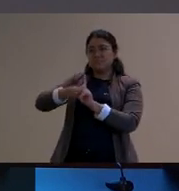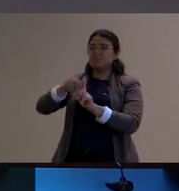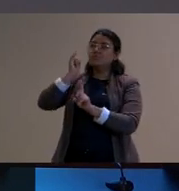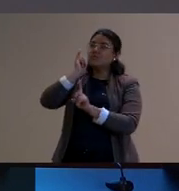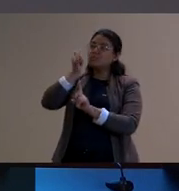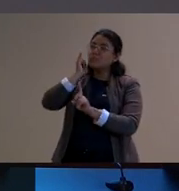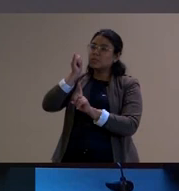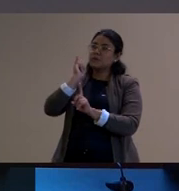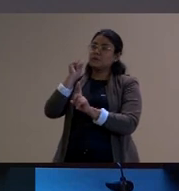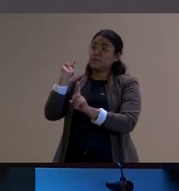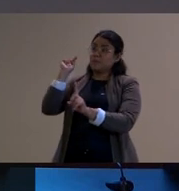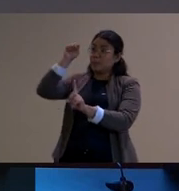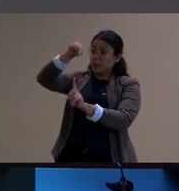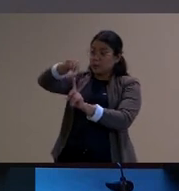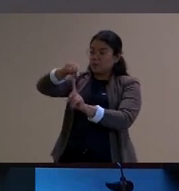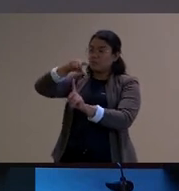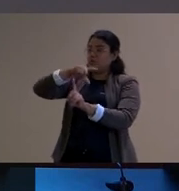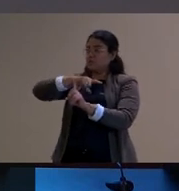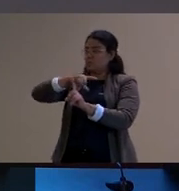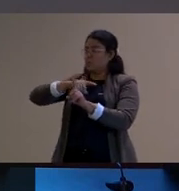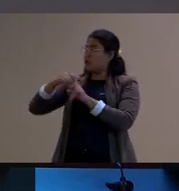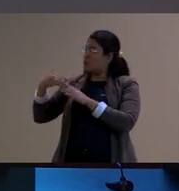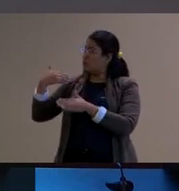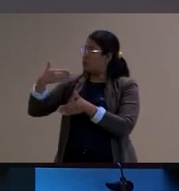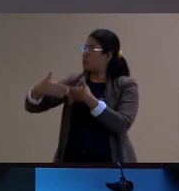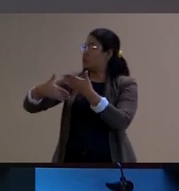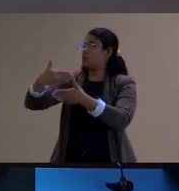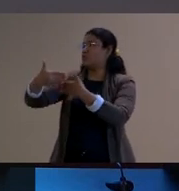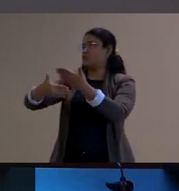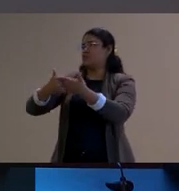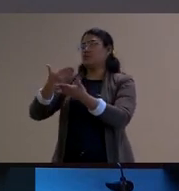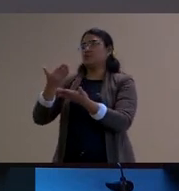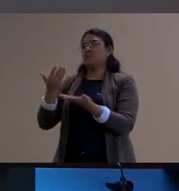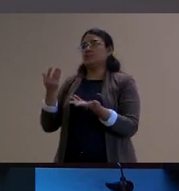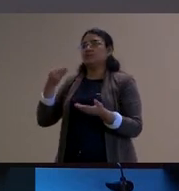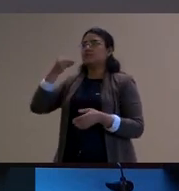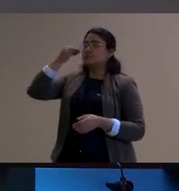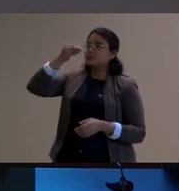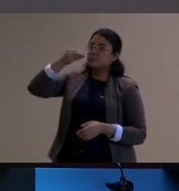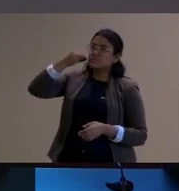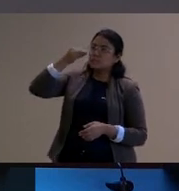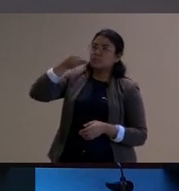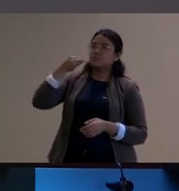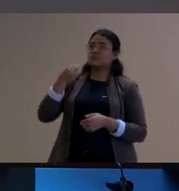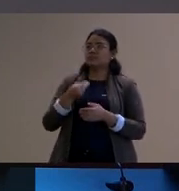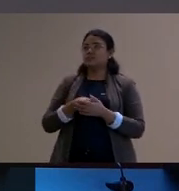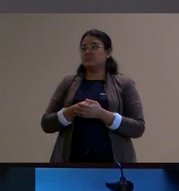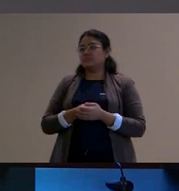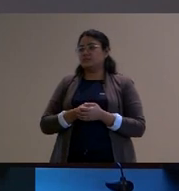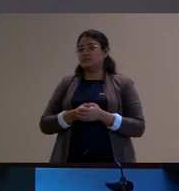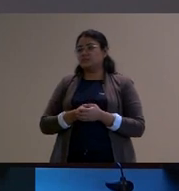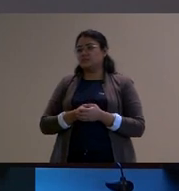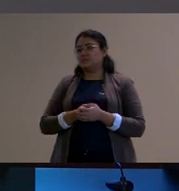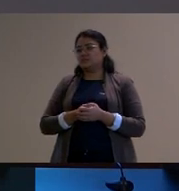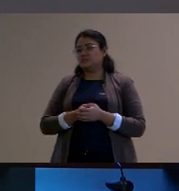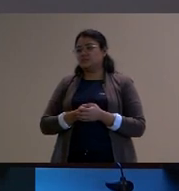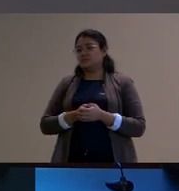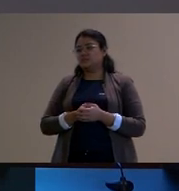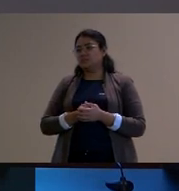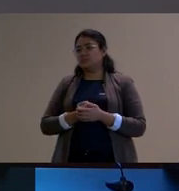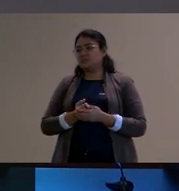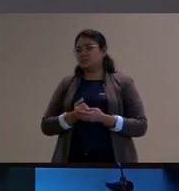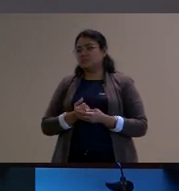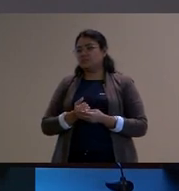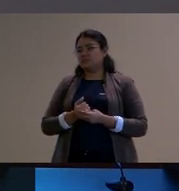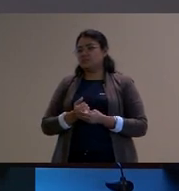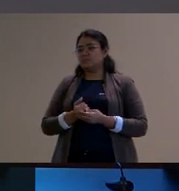objetivas que surgem no processo civilizatório produzem uma nova